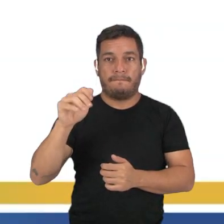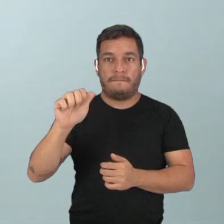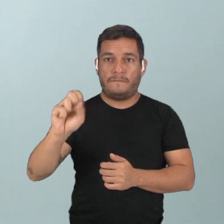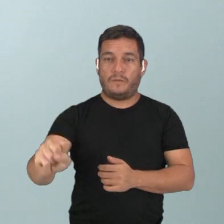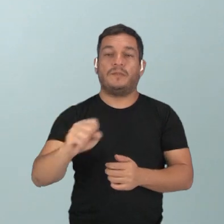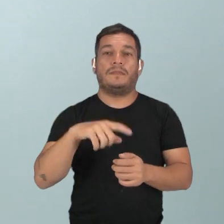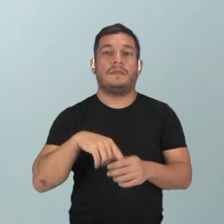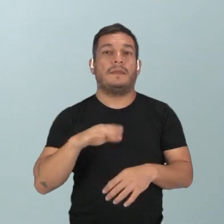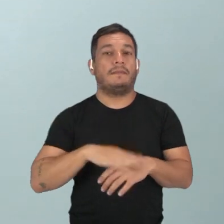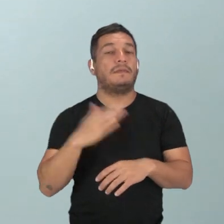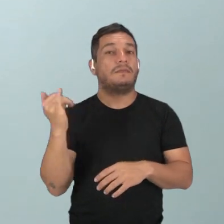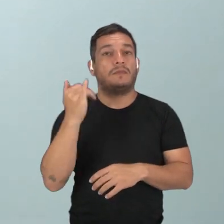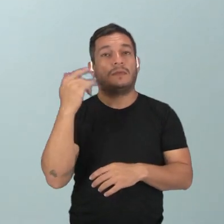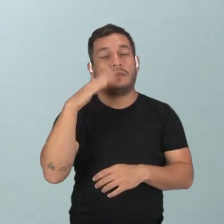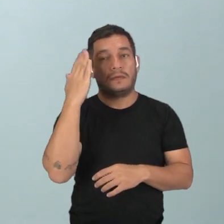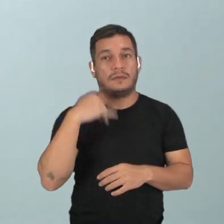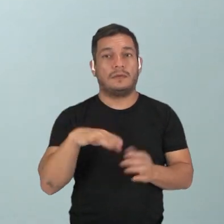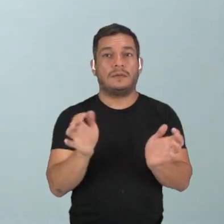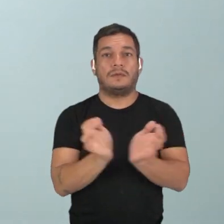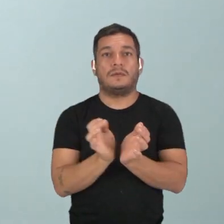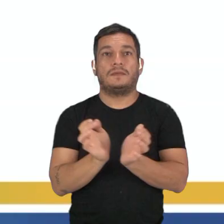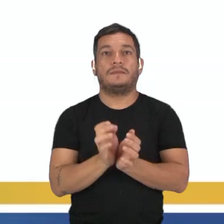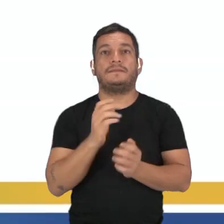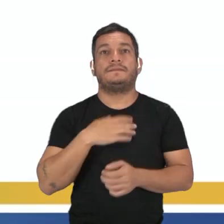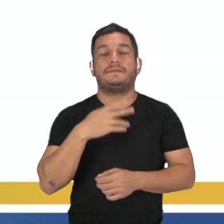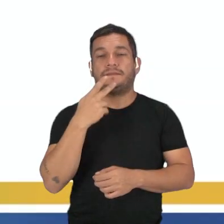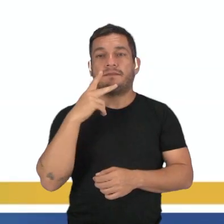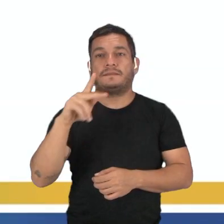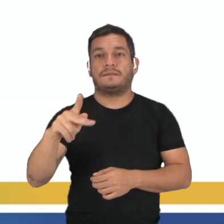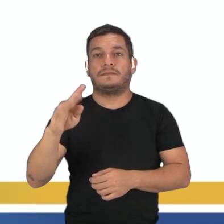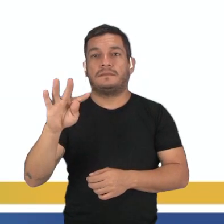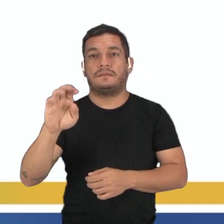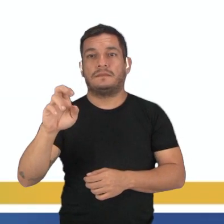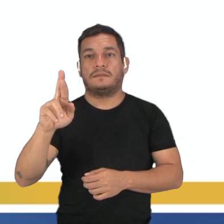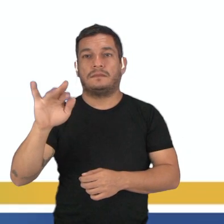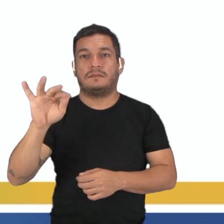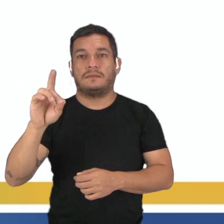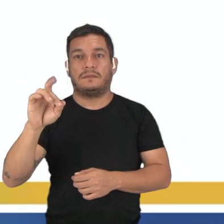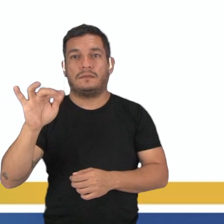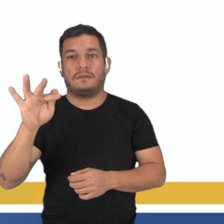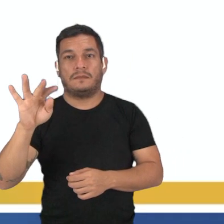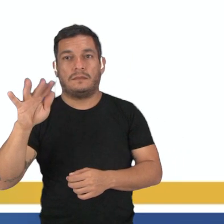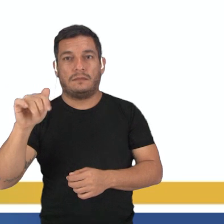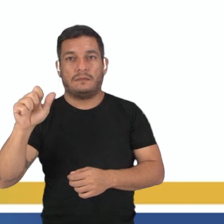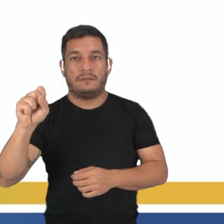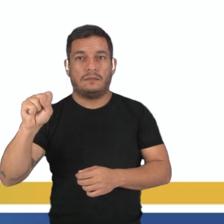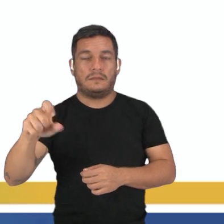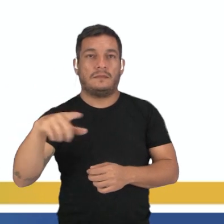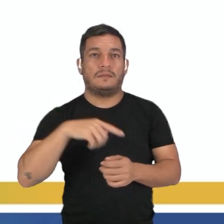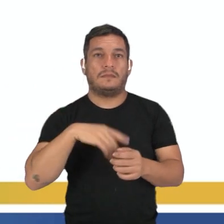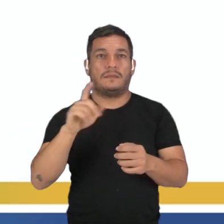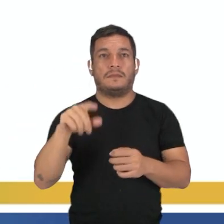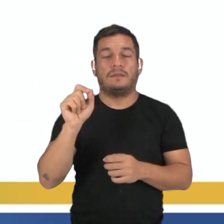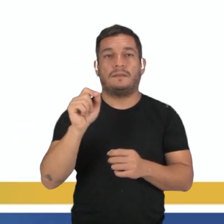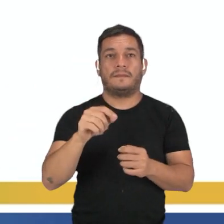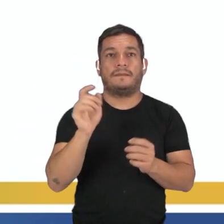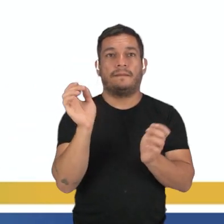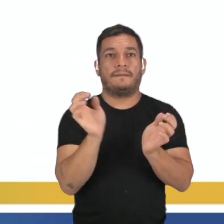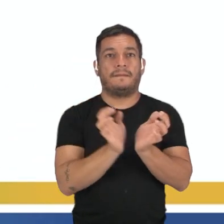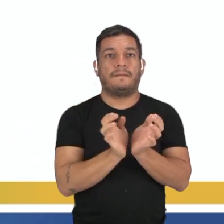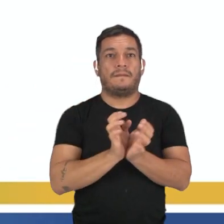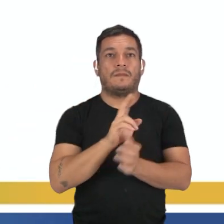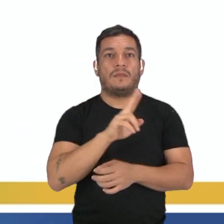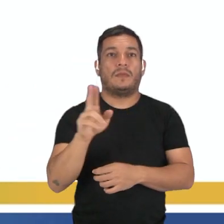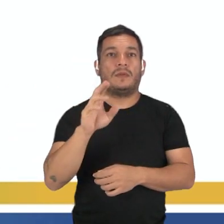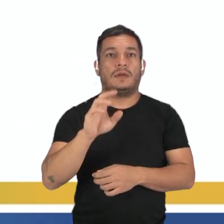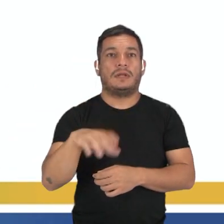gente saber sobre esse grupo? Quando a gente fala aí das pteridófitas, elas possuem a presença de vasos lenhosos, que são aqueles que a gente chama de